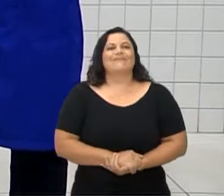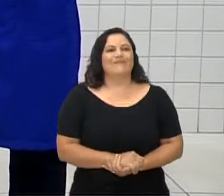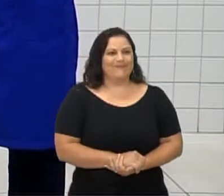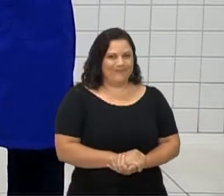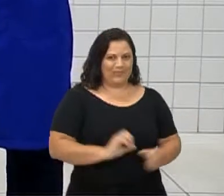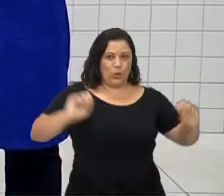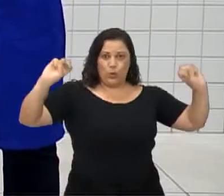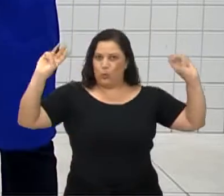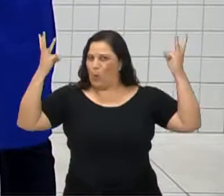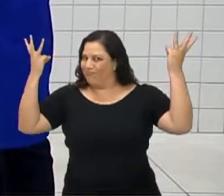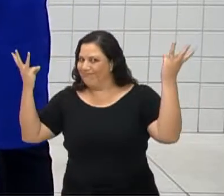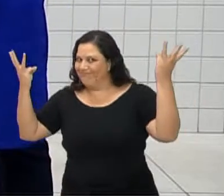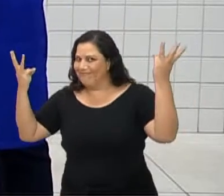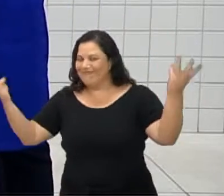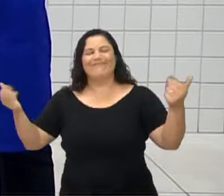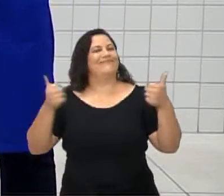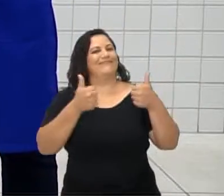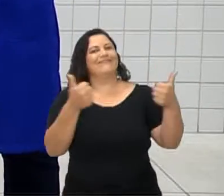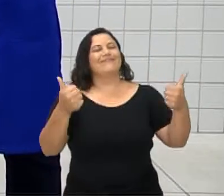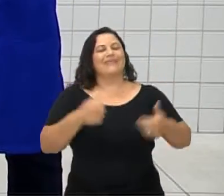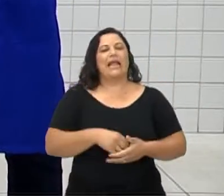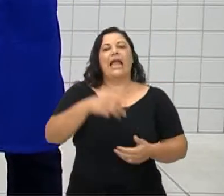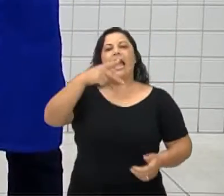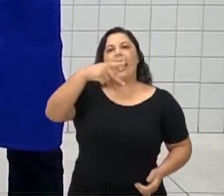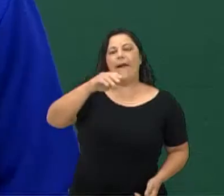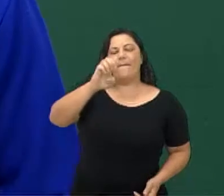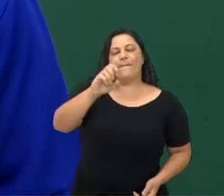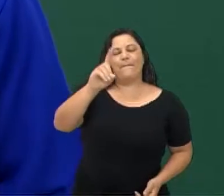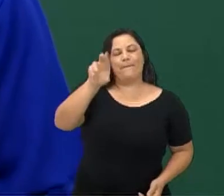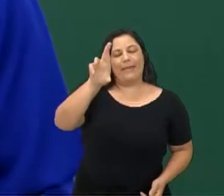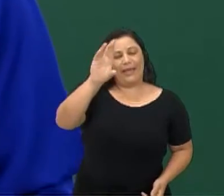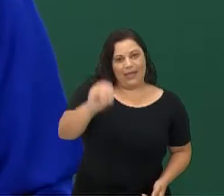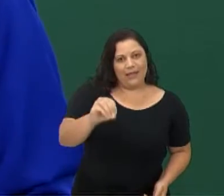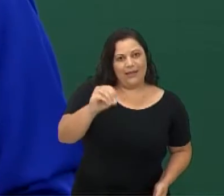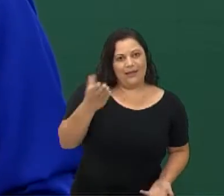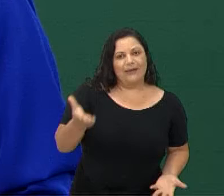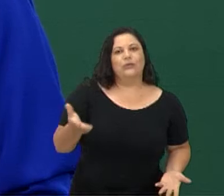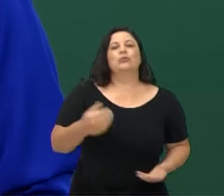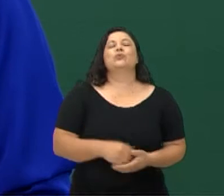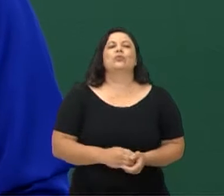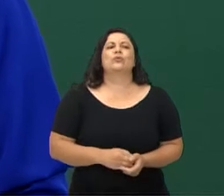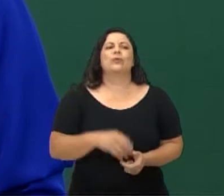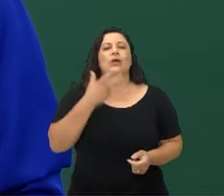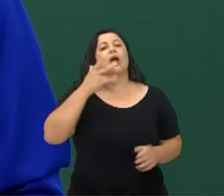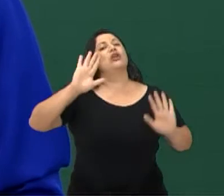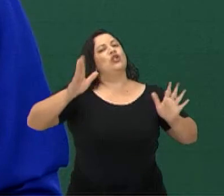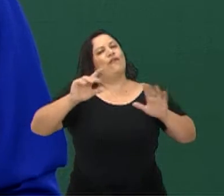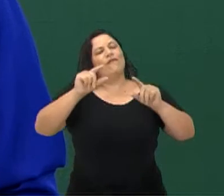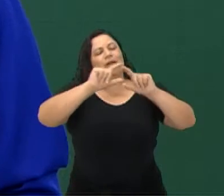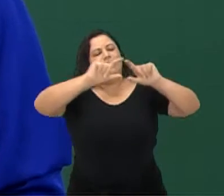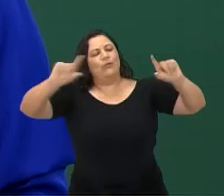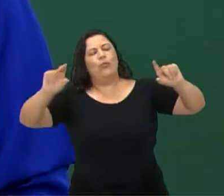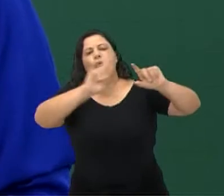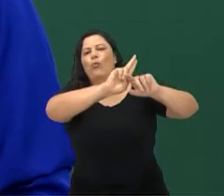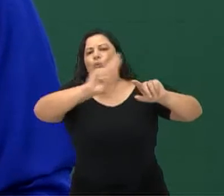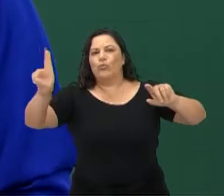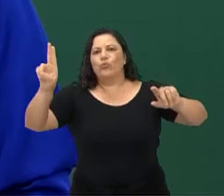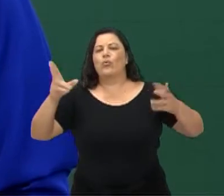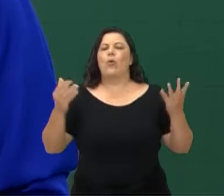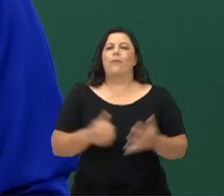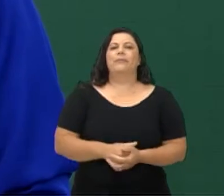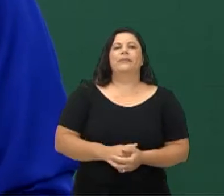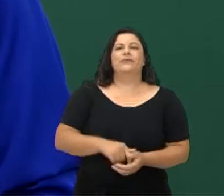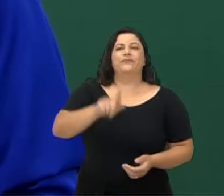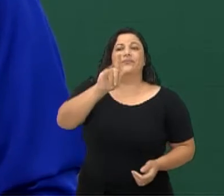O Pedro Batista de Souza Neto pediu para falar o nome dele. Estou falando, Pedro, acabei de falar seu nome aqui. A